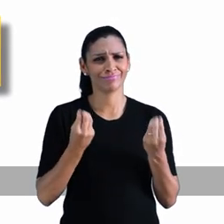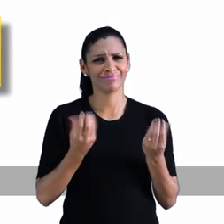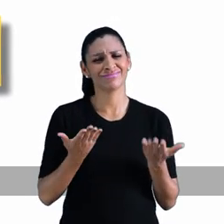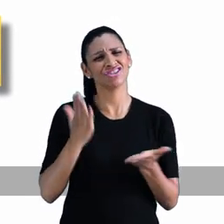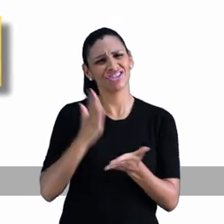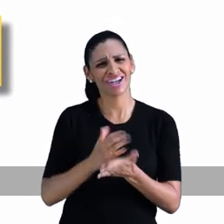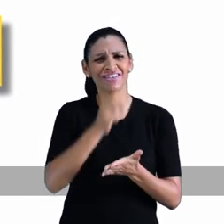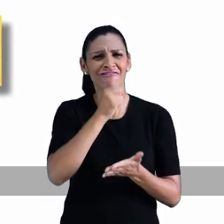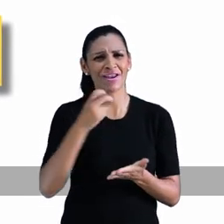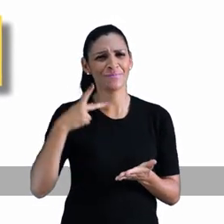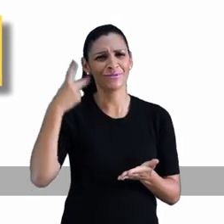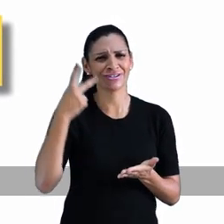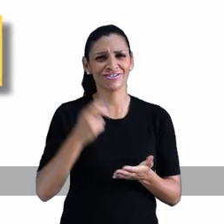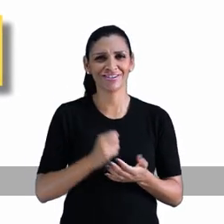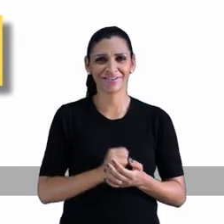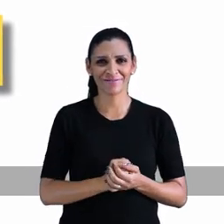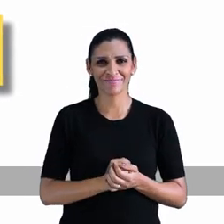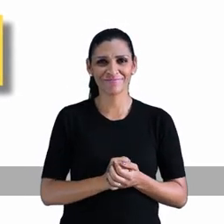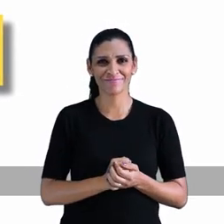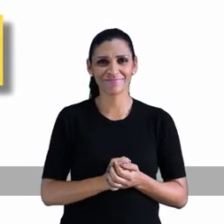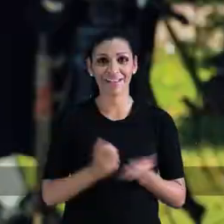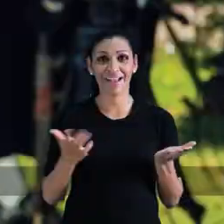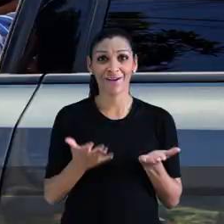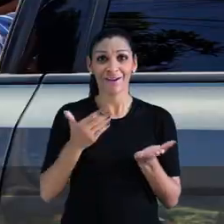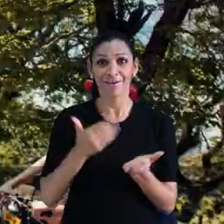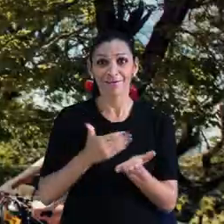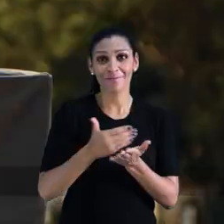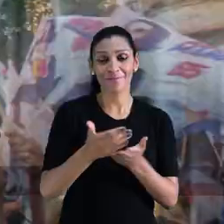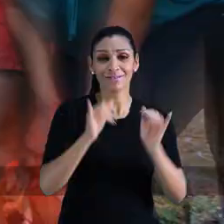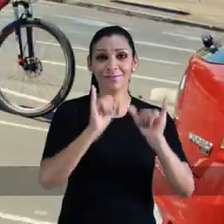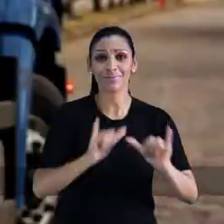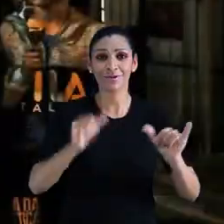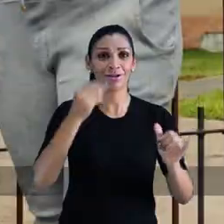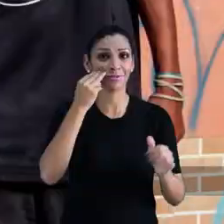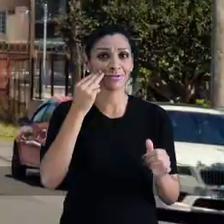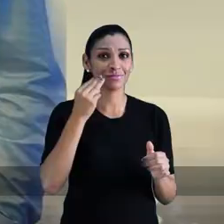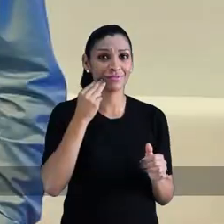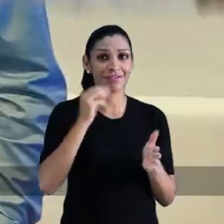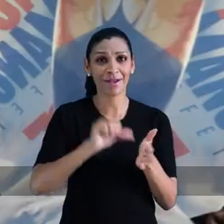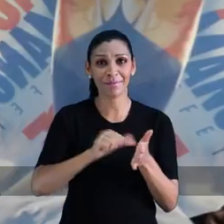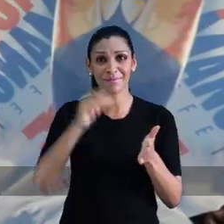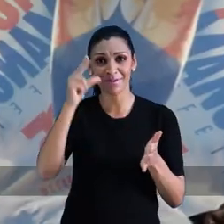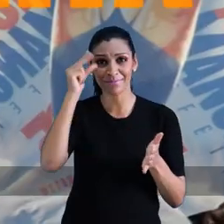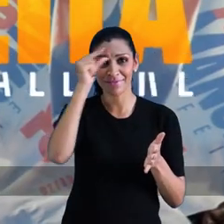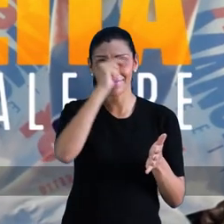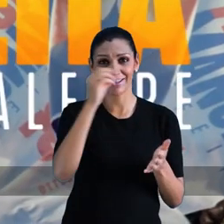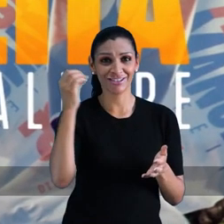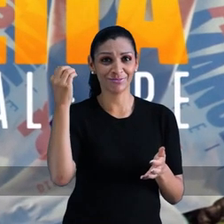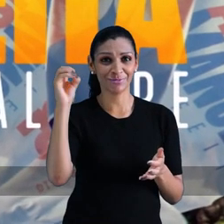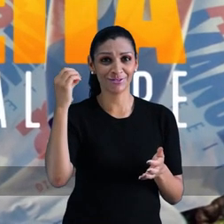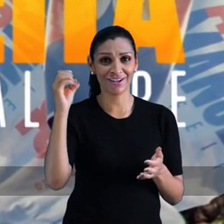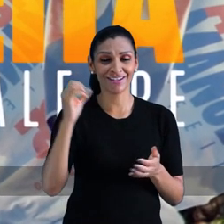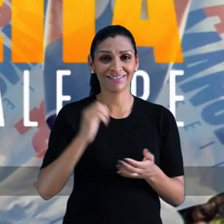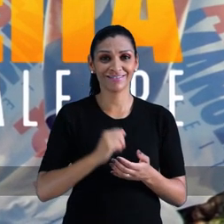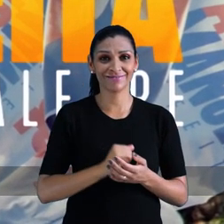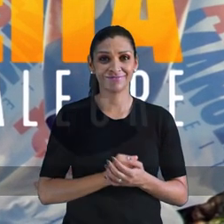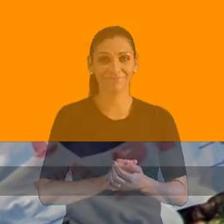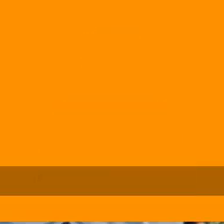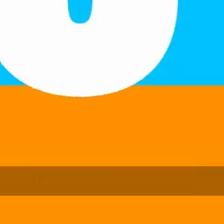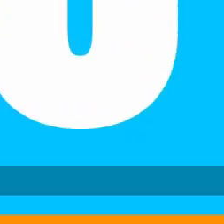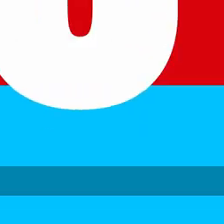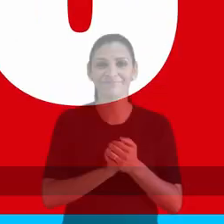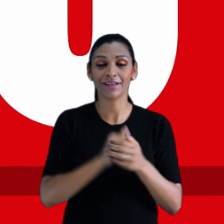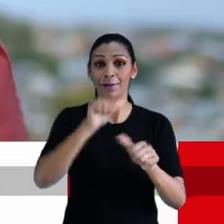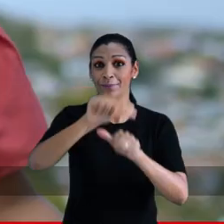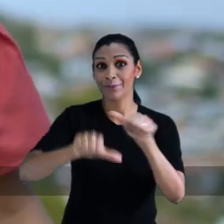é. Chega da velha política! Começa agora o programa de Manuela Dávila. A primeira prefeita de Porto